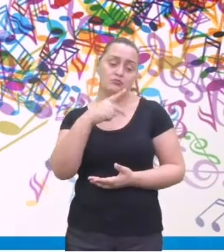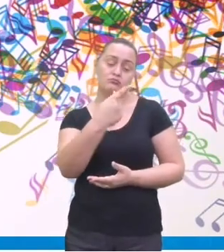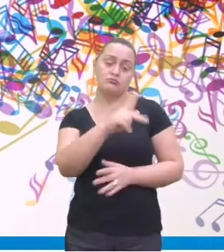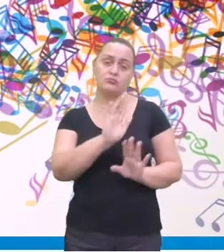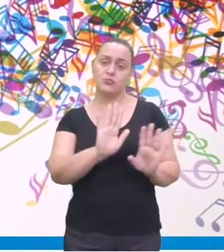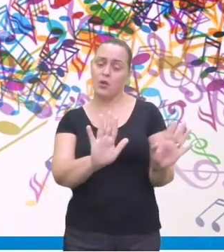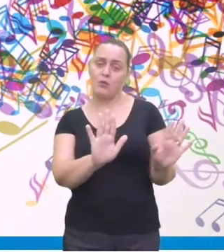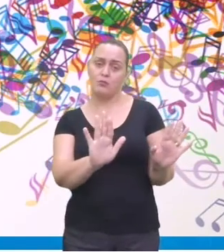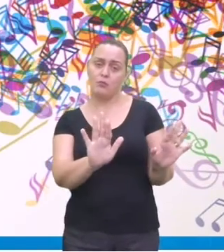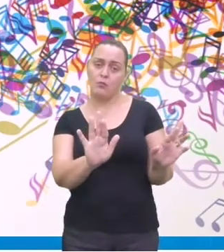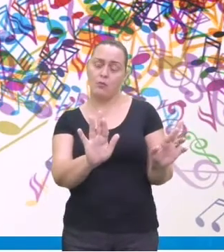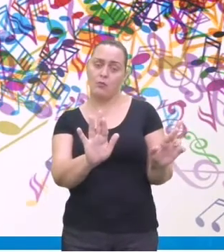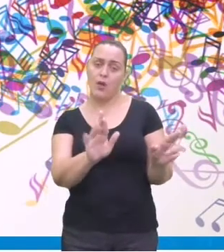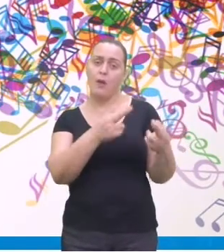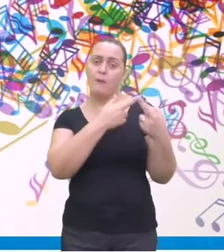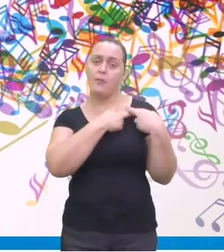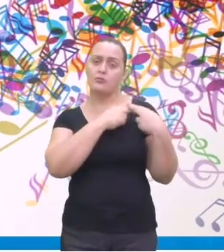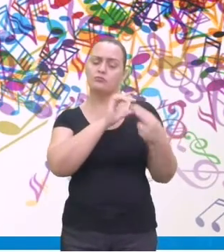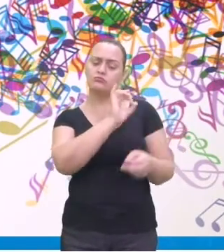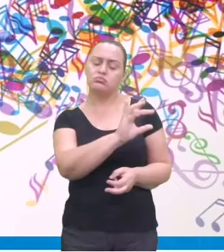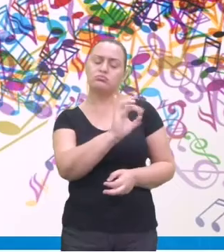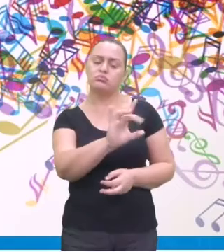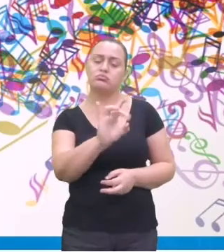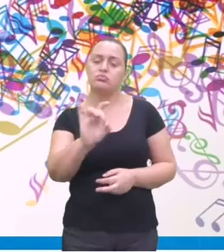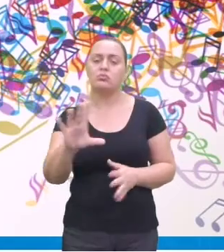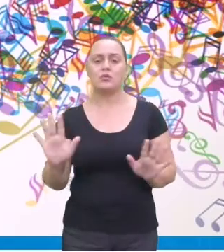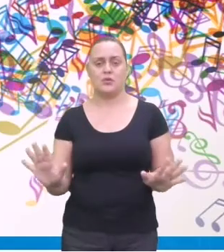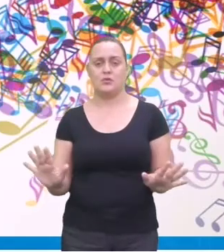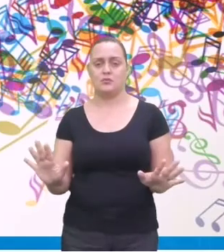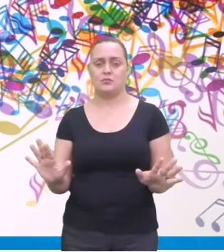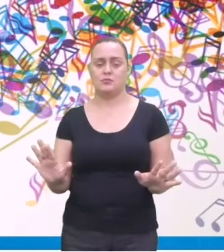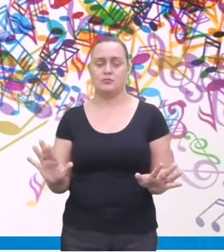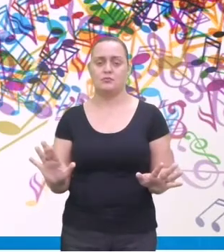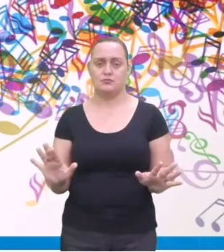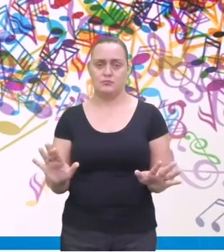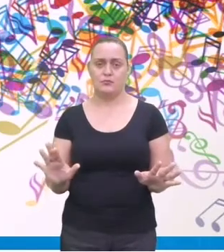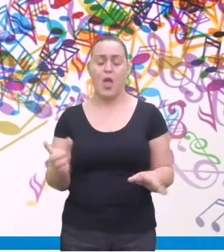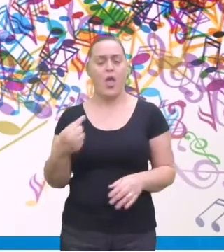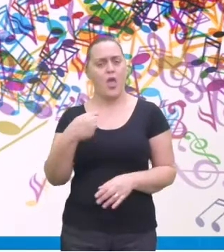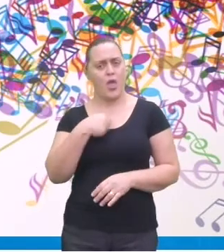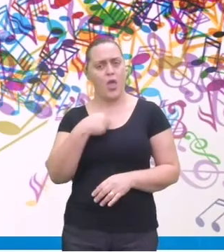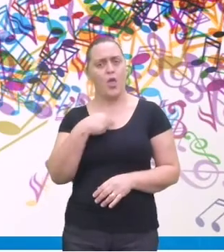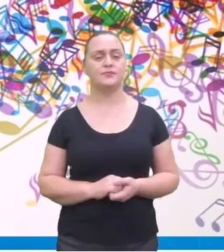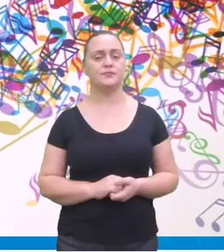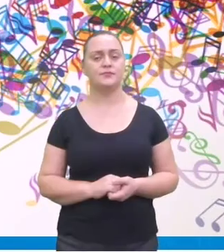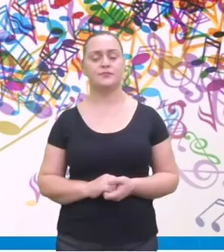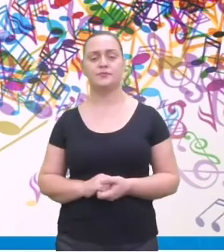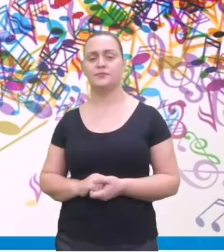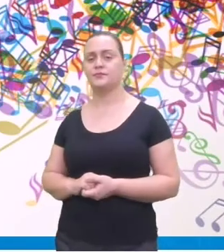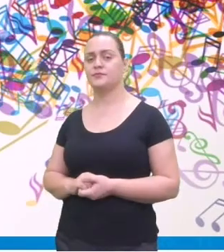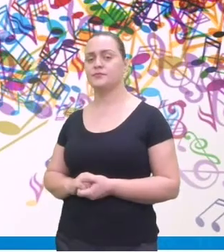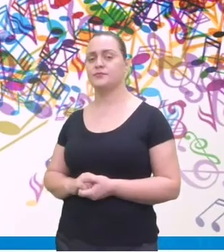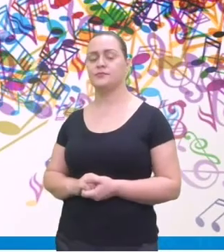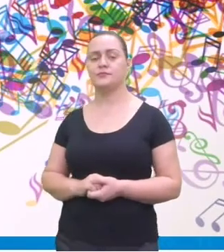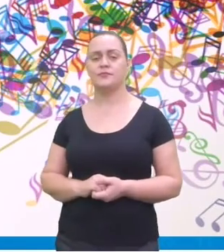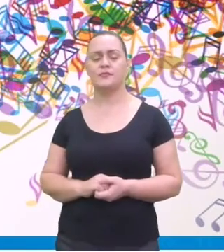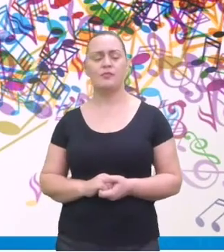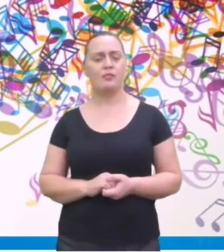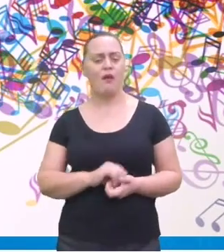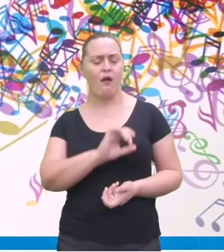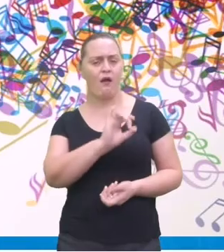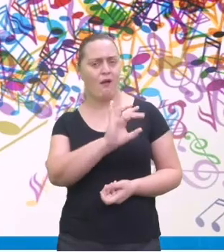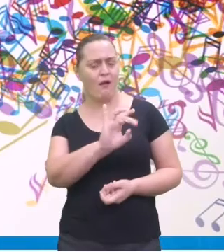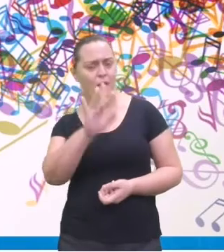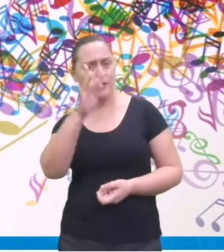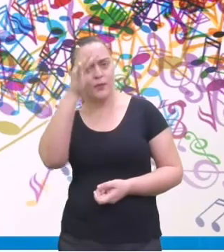Cada um pode, gosta de um estilo, não que o estilo esteja, ah, esse é ruim ou é errado. Cada um tem o seu gosto